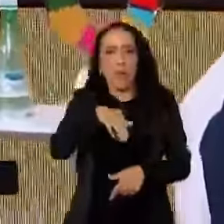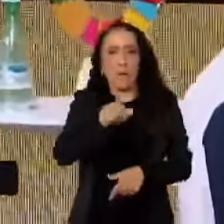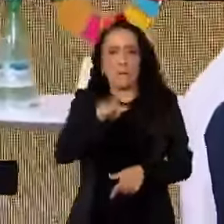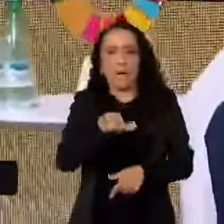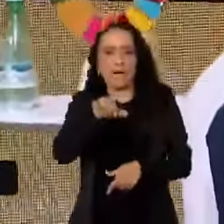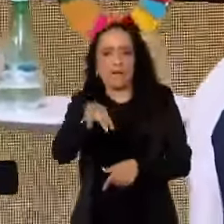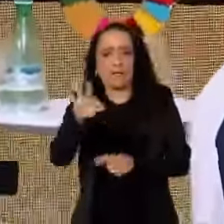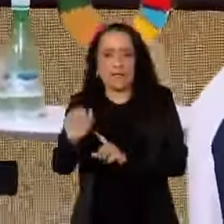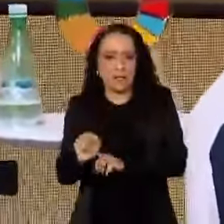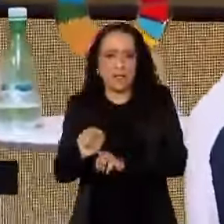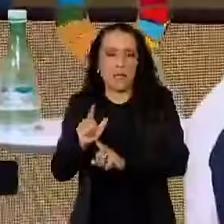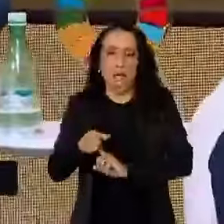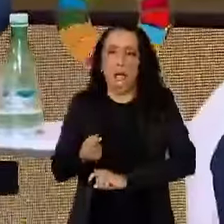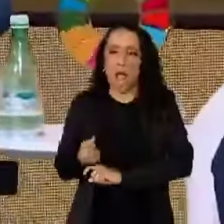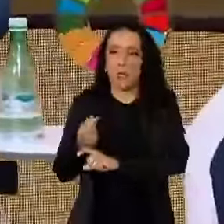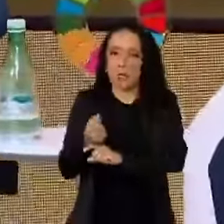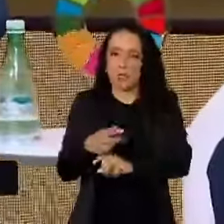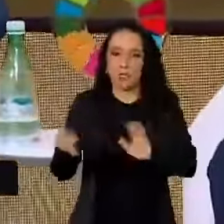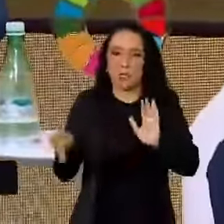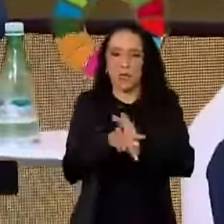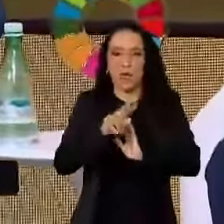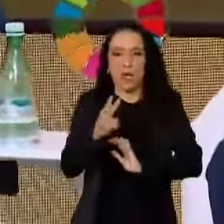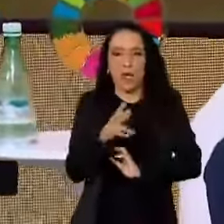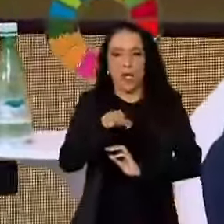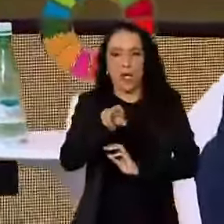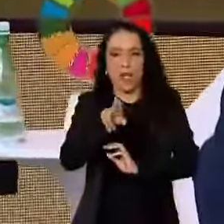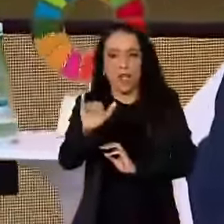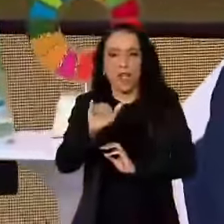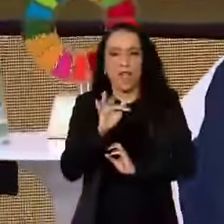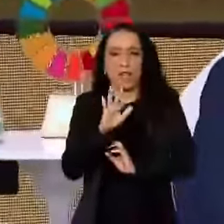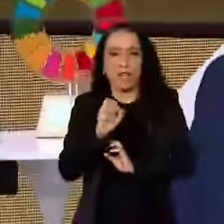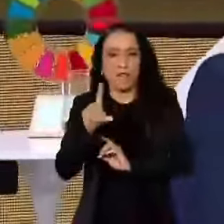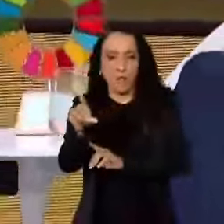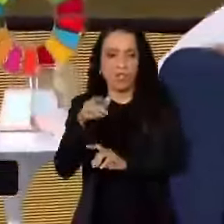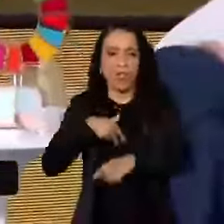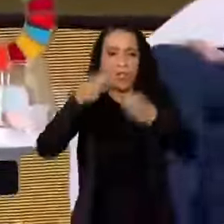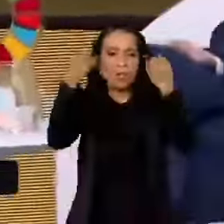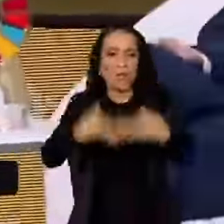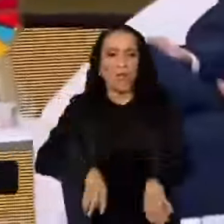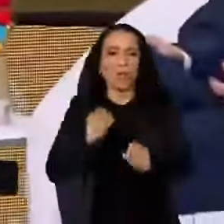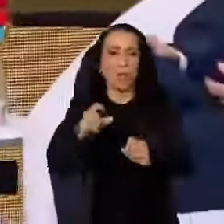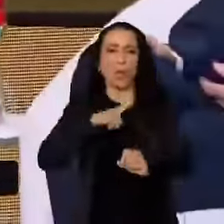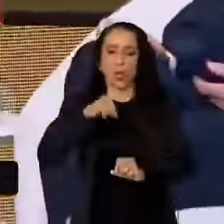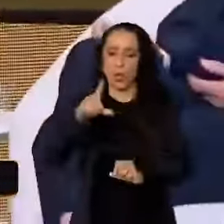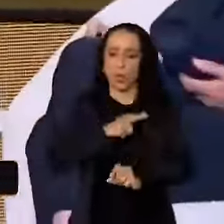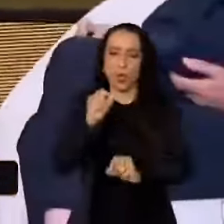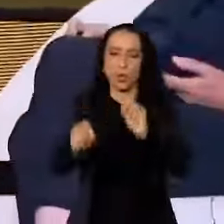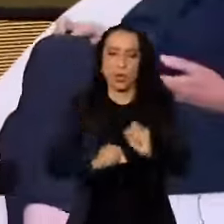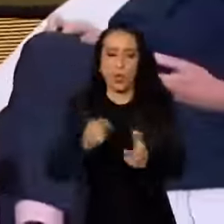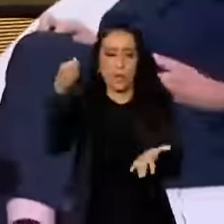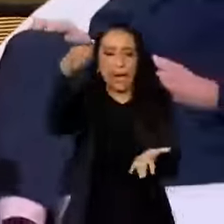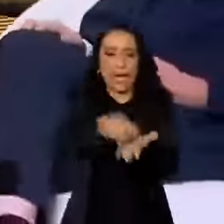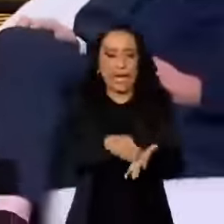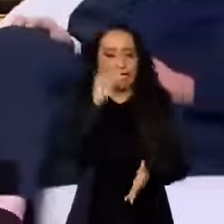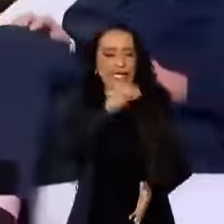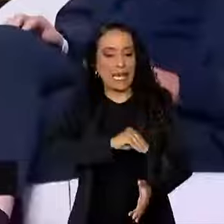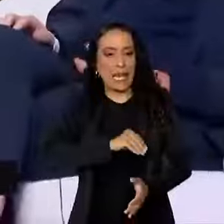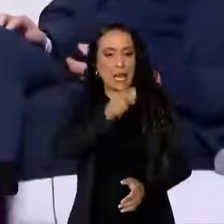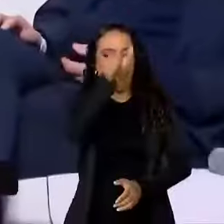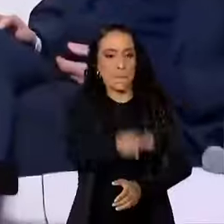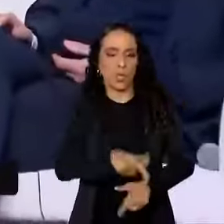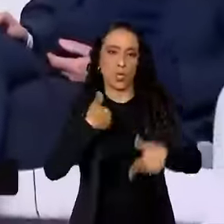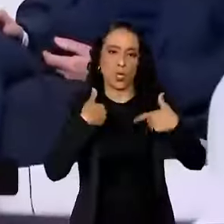A minha tese era capitalista, era do Henry Ford. O Henry Ford dizia, eu tenho que pagar um salário ao meu